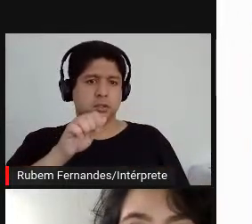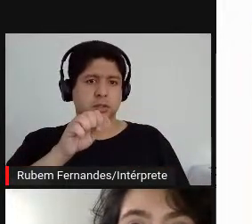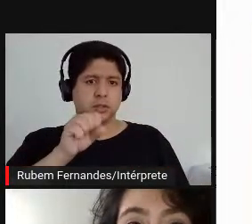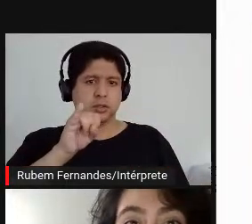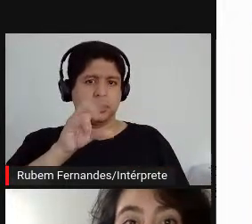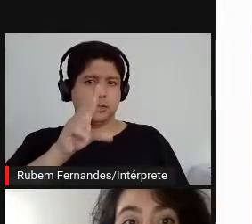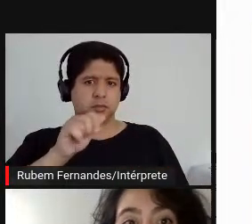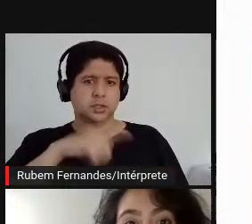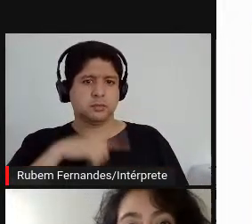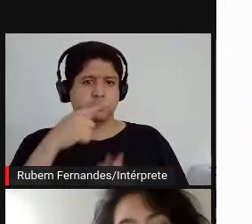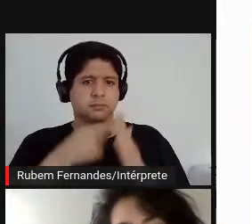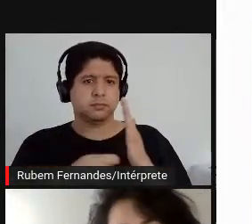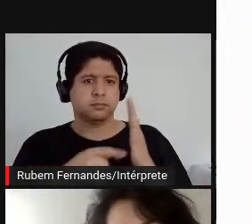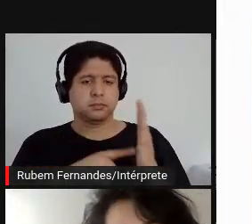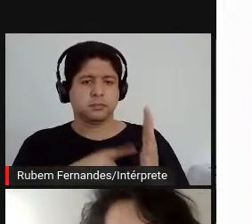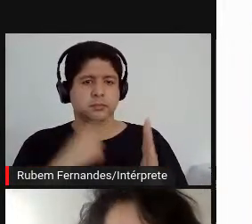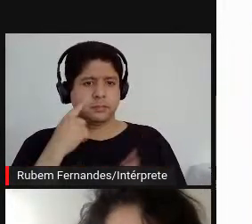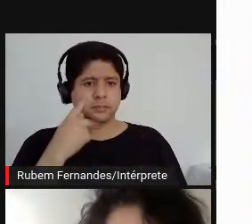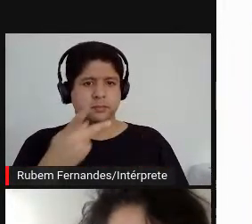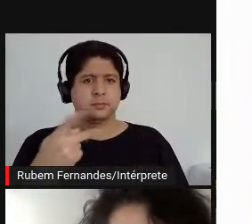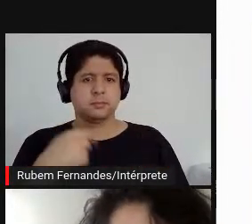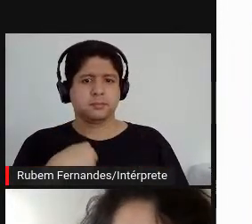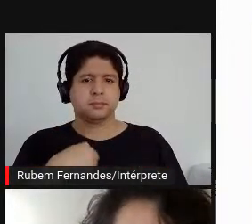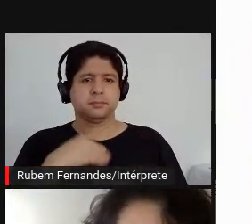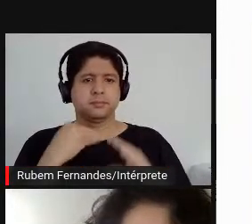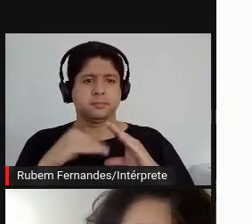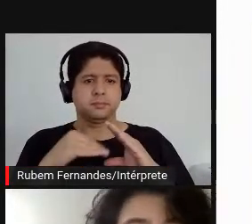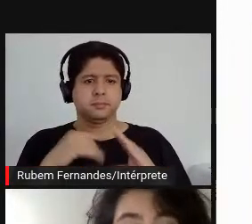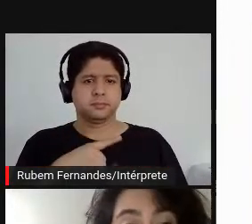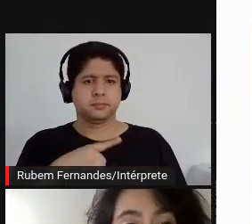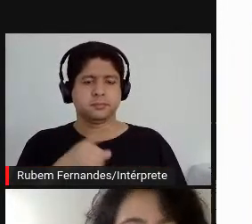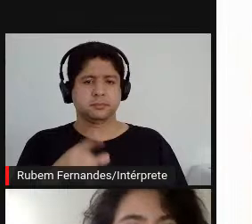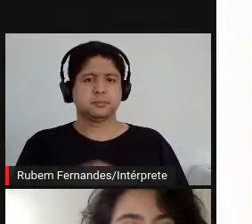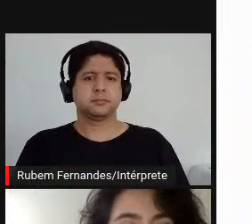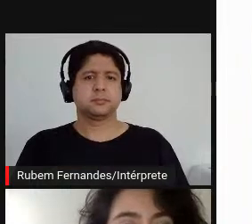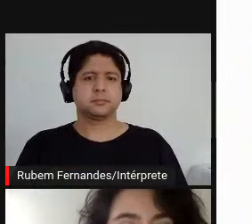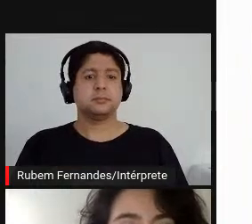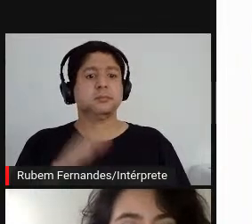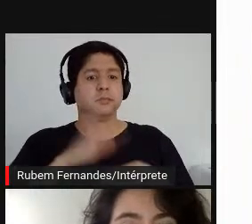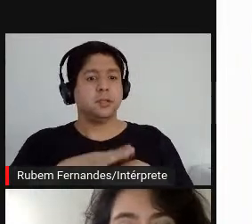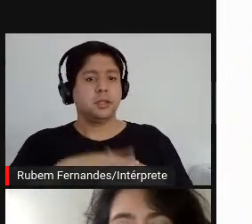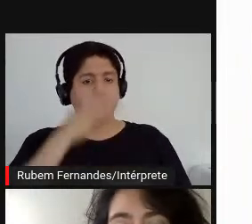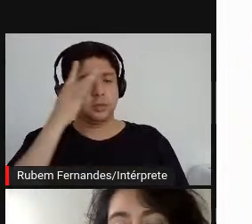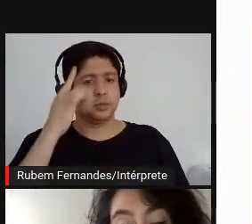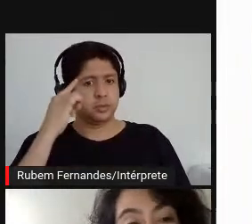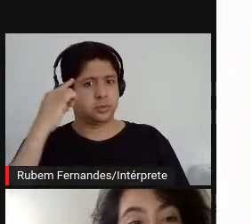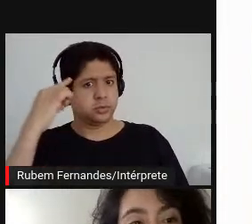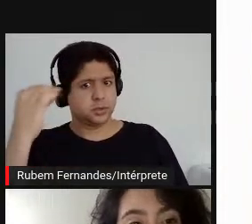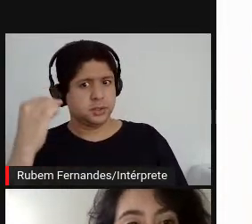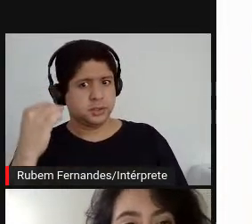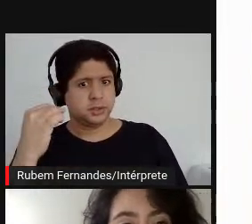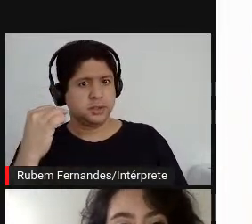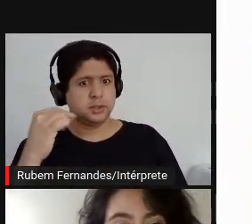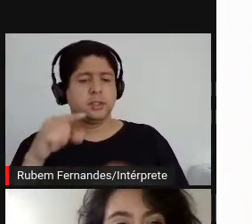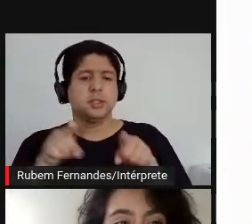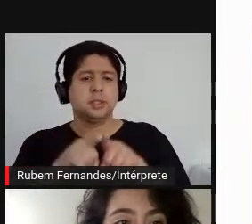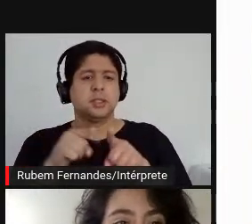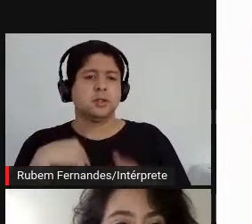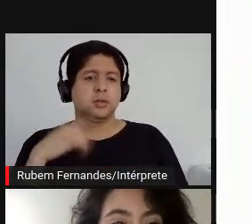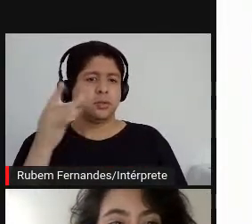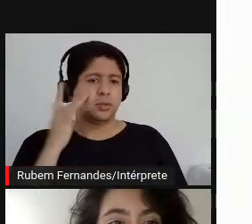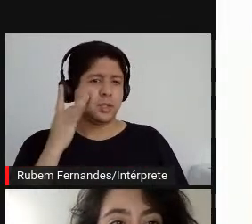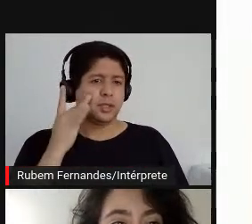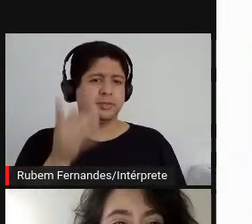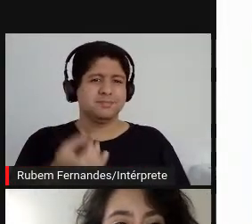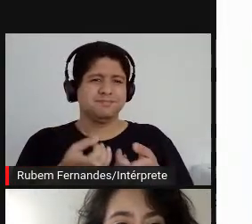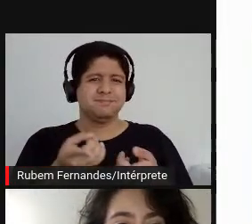endereço, né? É meu... E aí, as pessoas que me escolhiam, né? Isso também eu acho uma inversão